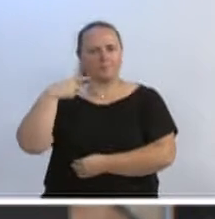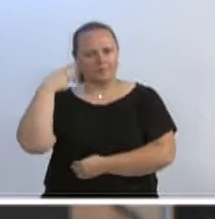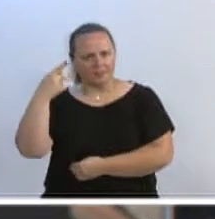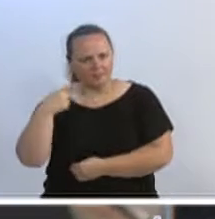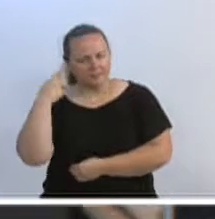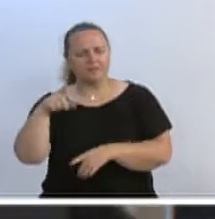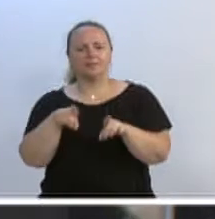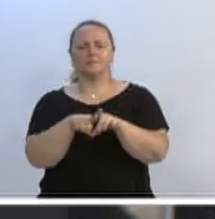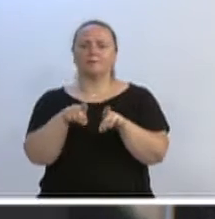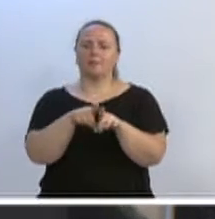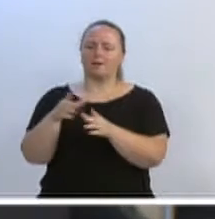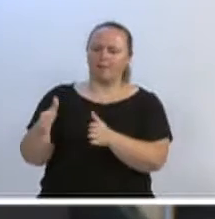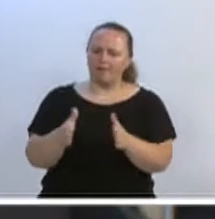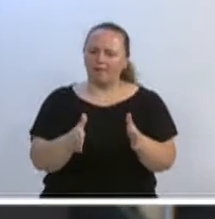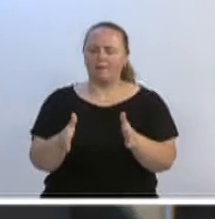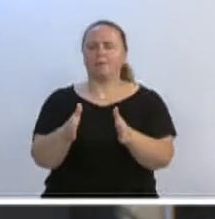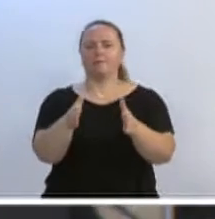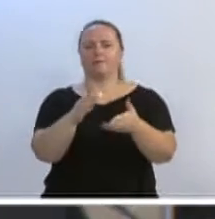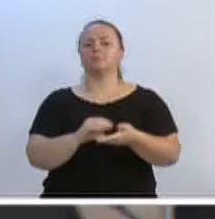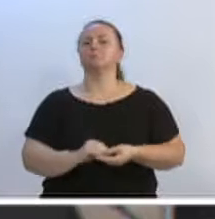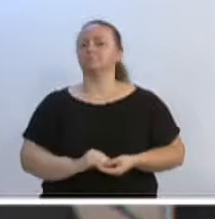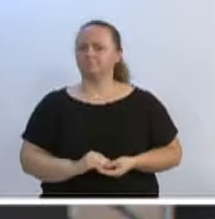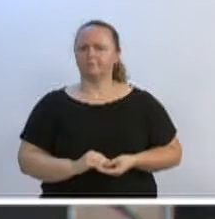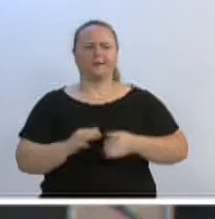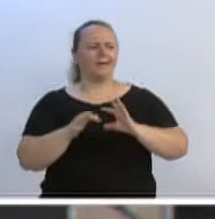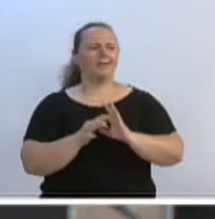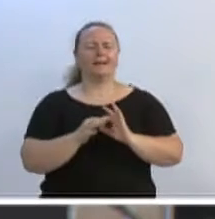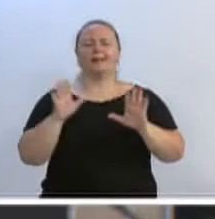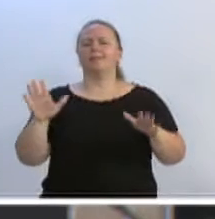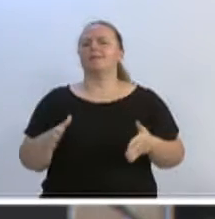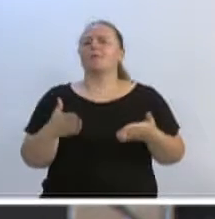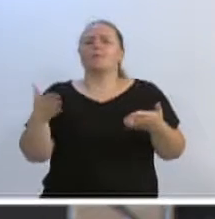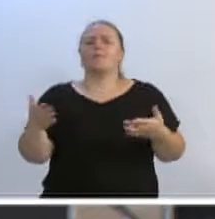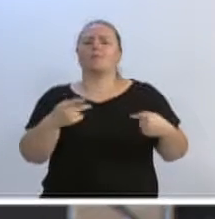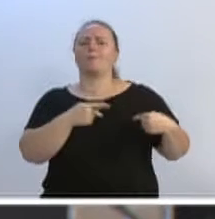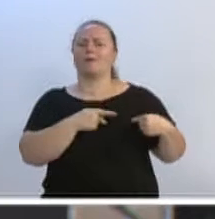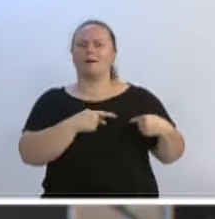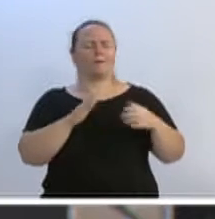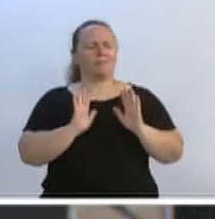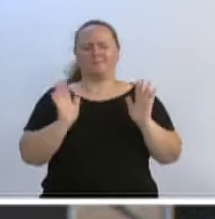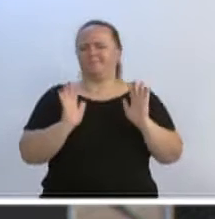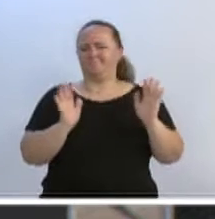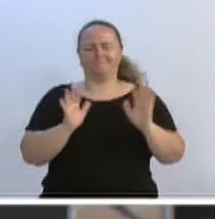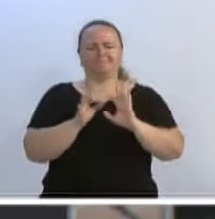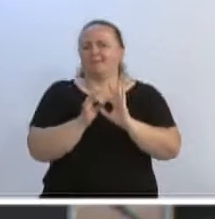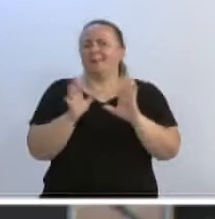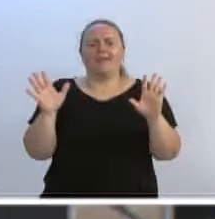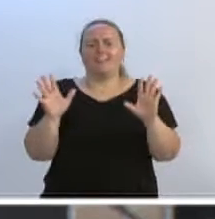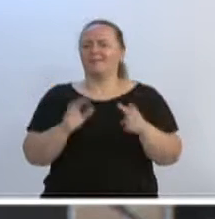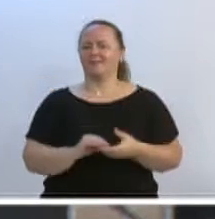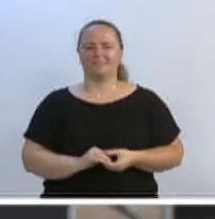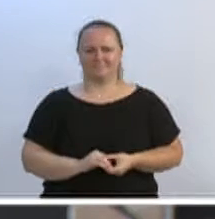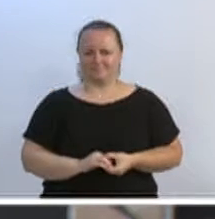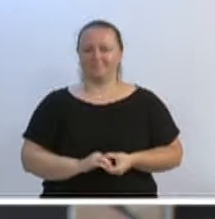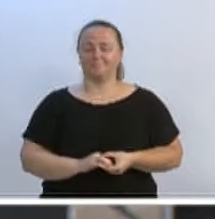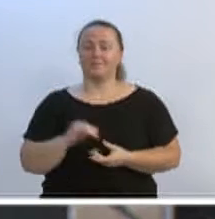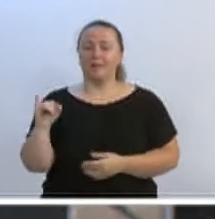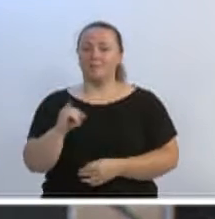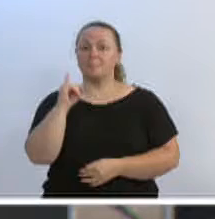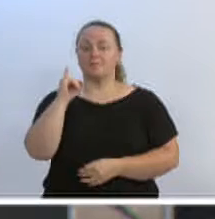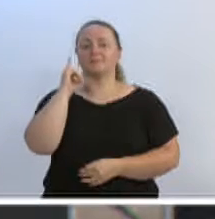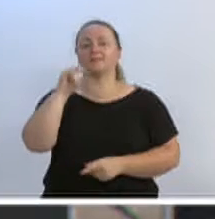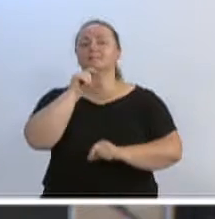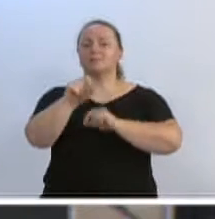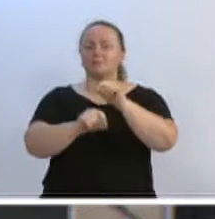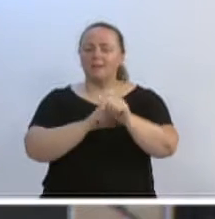respeito a encaminhamentos, independente de posições partidárias. Como bem disse, bem frisou V. Exª. Independente de posição partidária, V. Exª